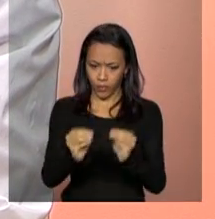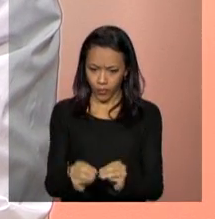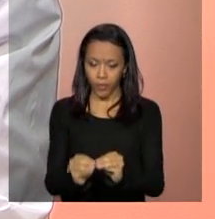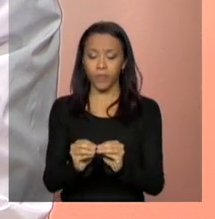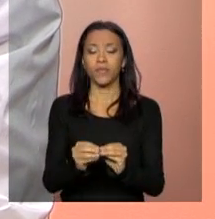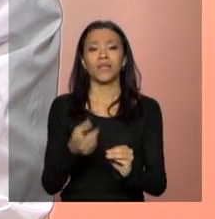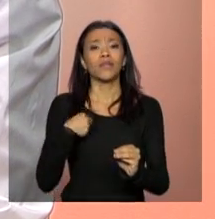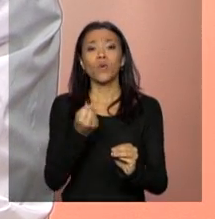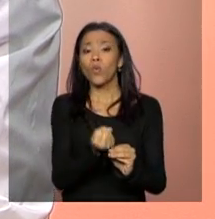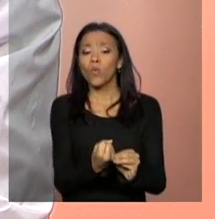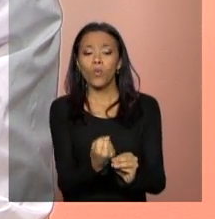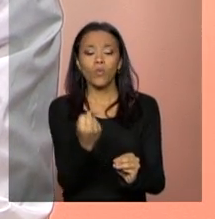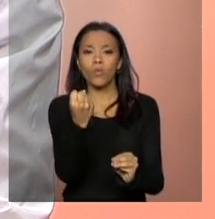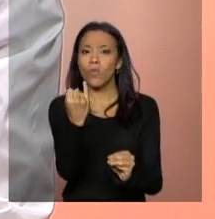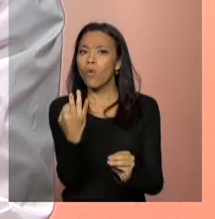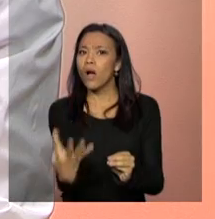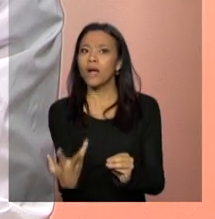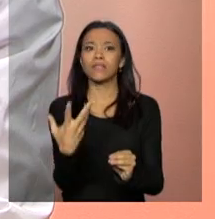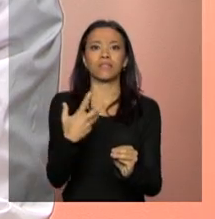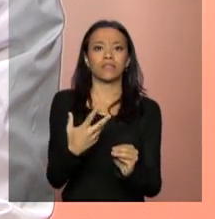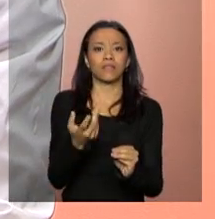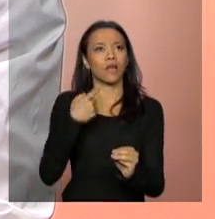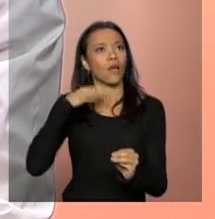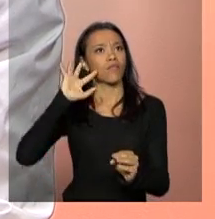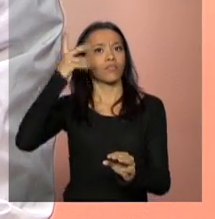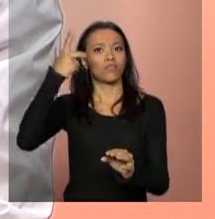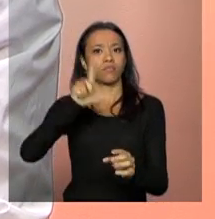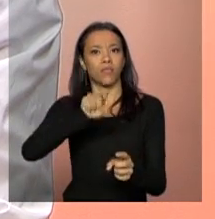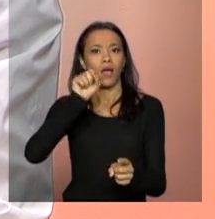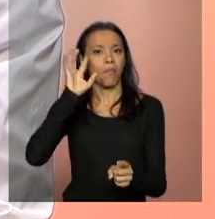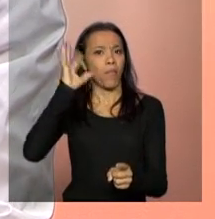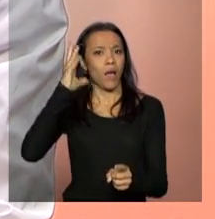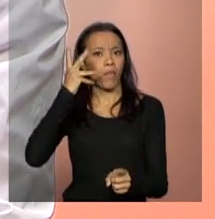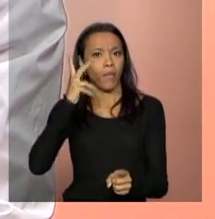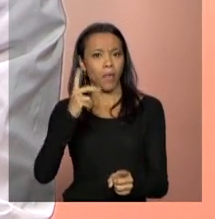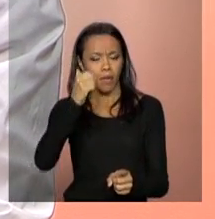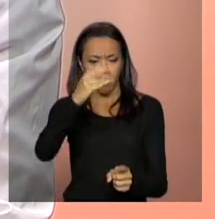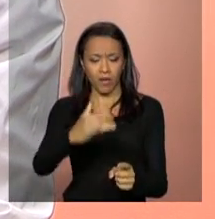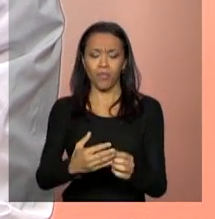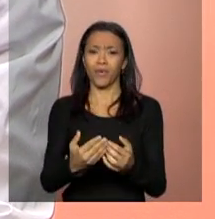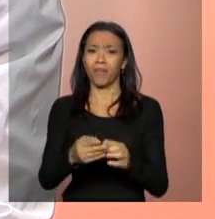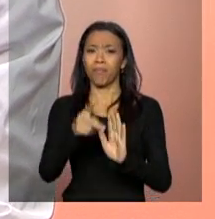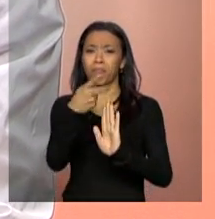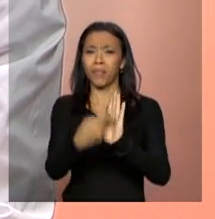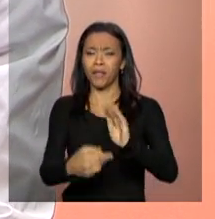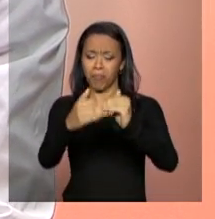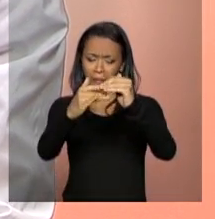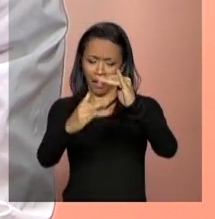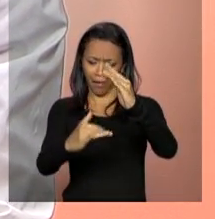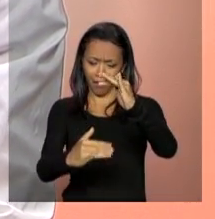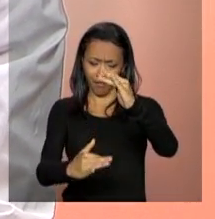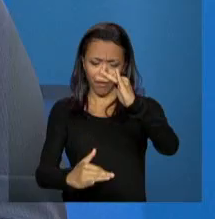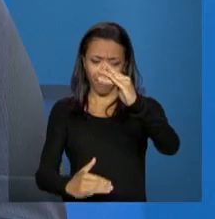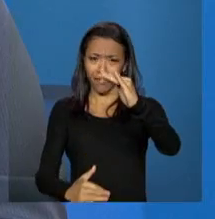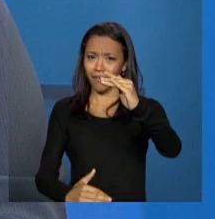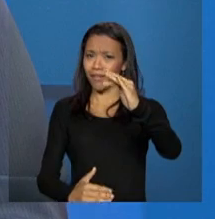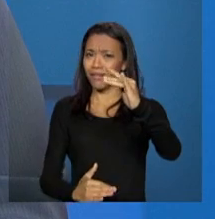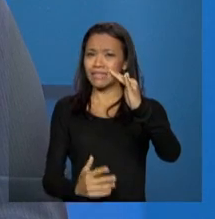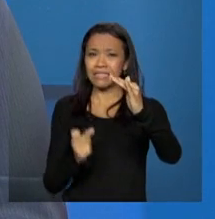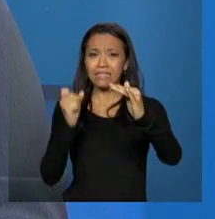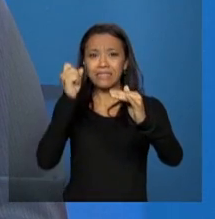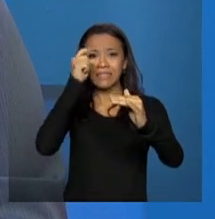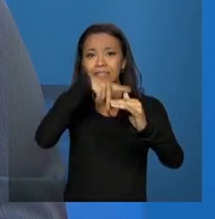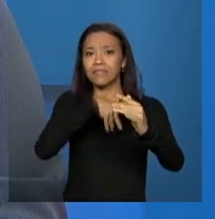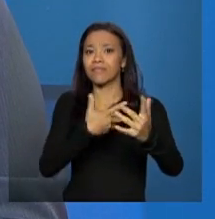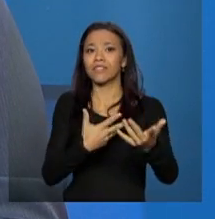deliberações para não se correr o risco de construir planos muito longos e impraticáveis. Eloísa,